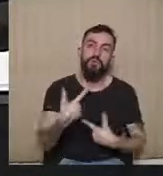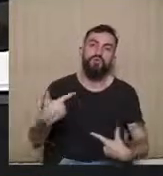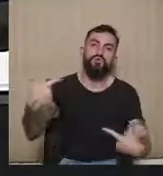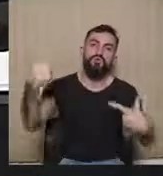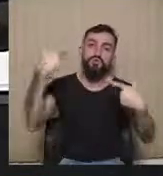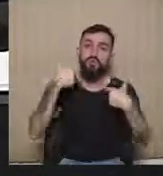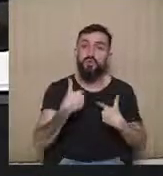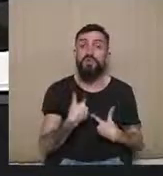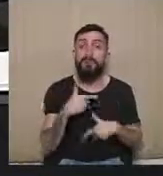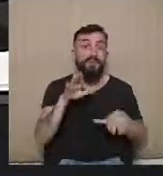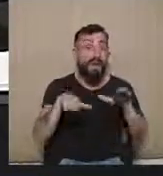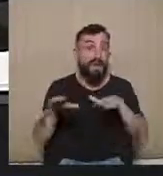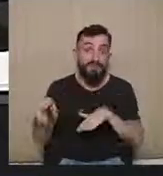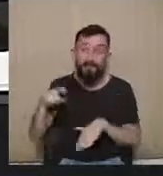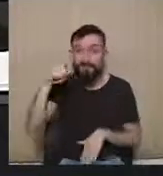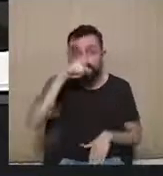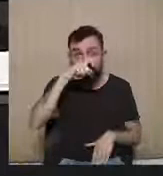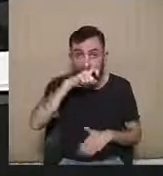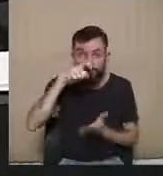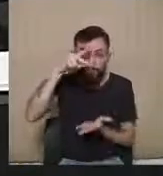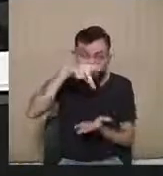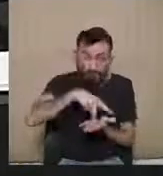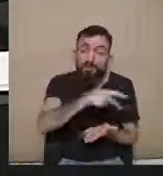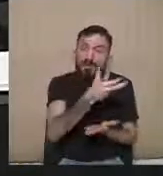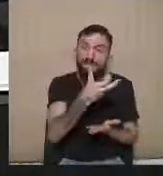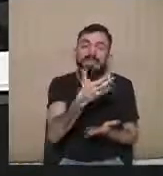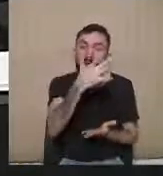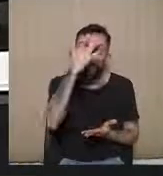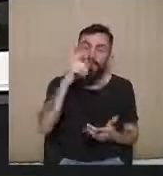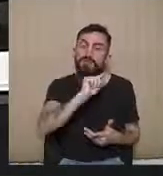realidade e ao conteúdo do que vem descrito numa matéria.